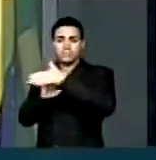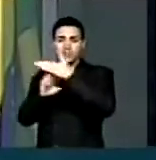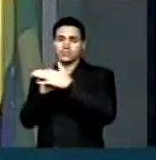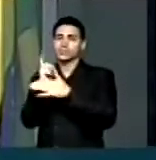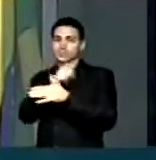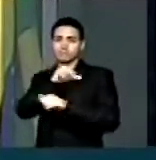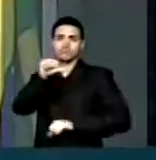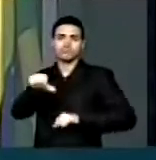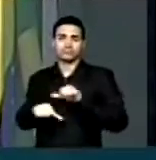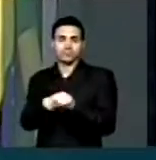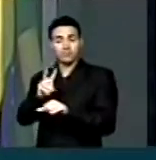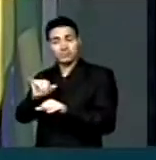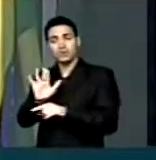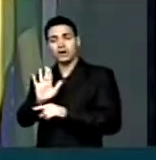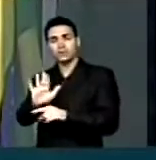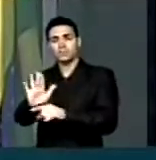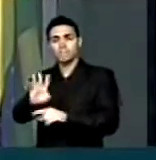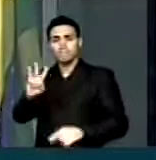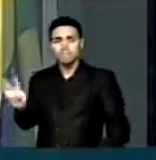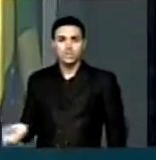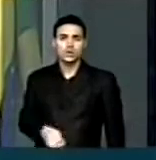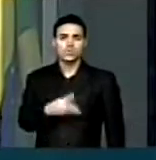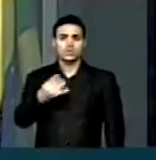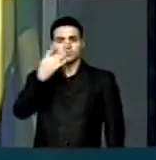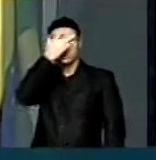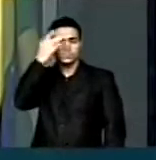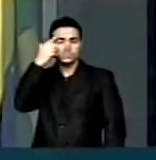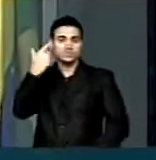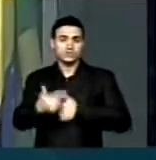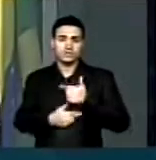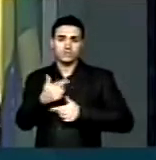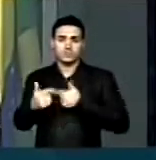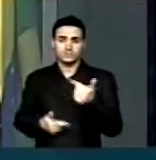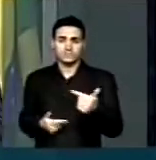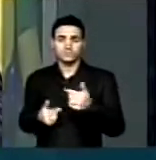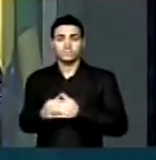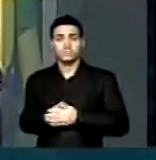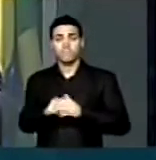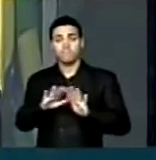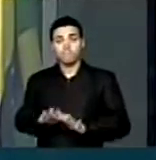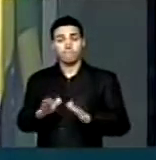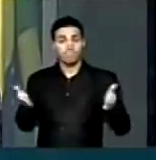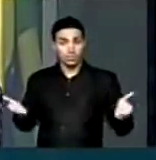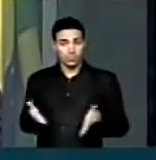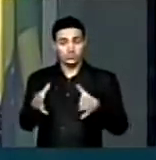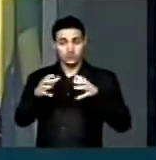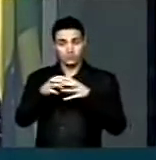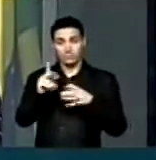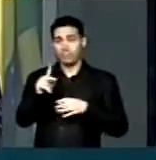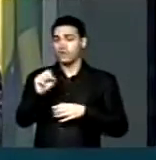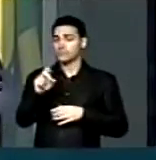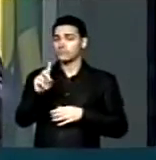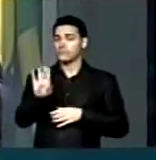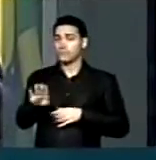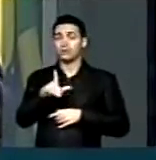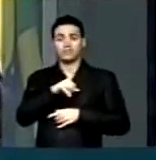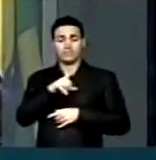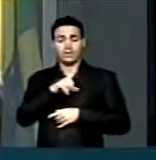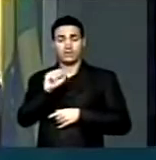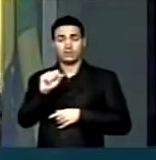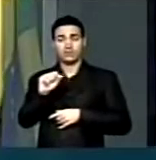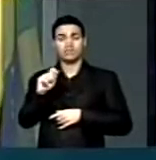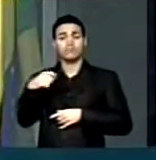que beneficia milhões de trabalhadores. Hoje o PSDB, que tem a